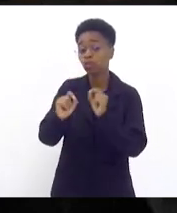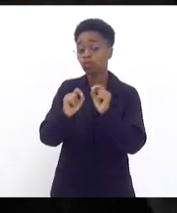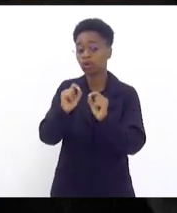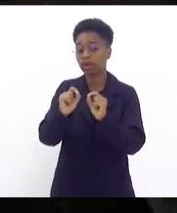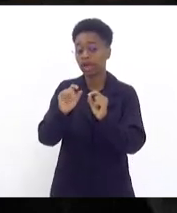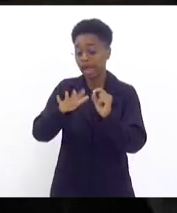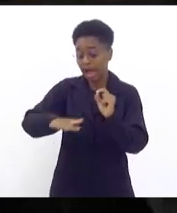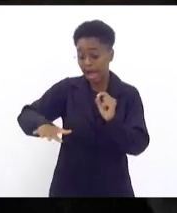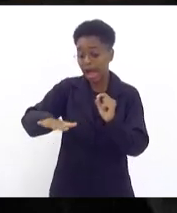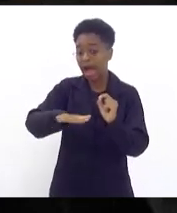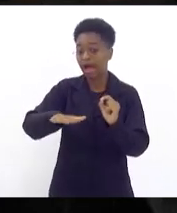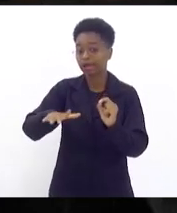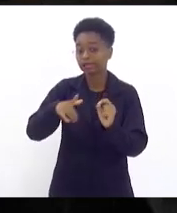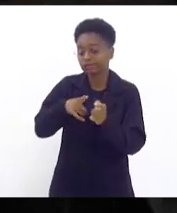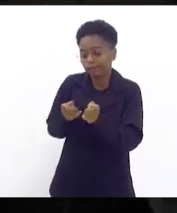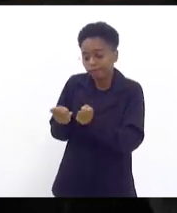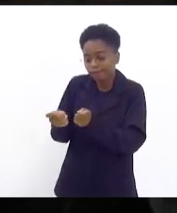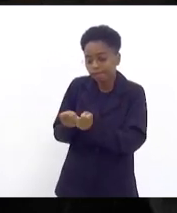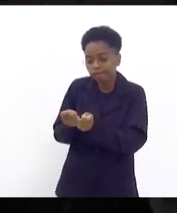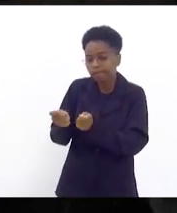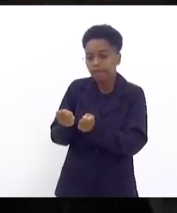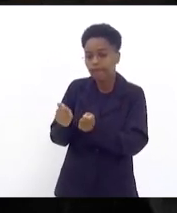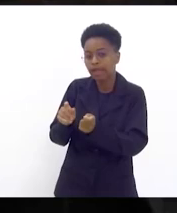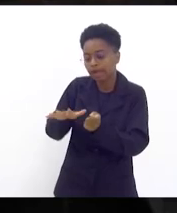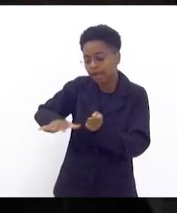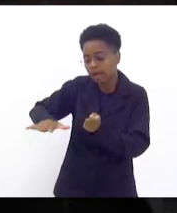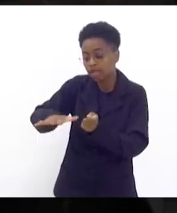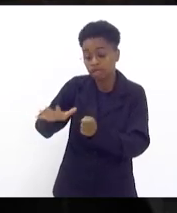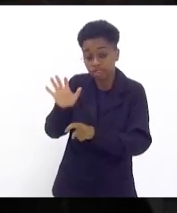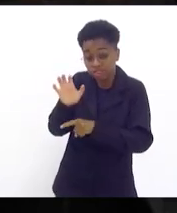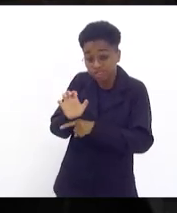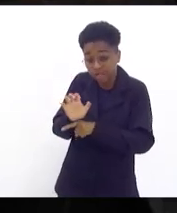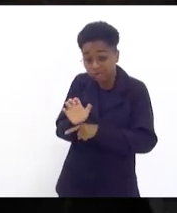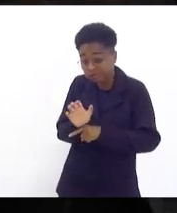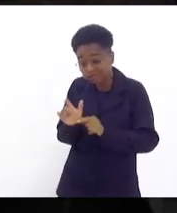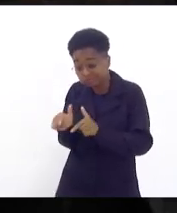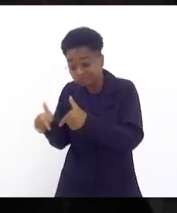gestão que o Estado não vai bem.